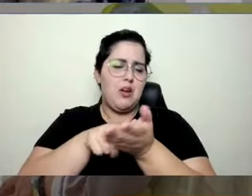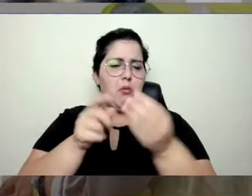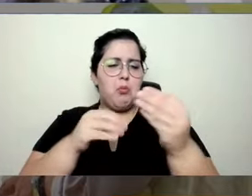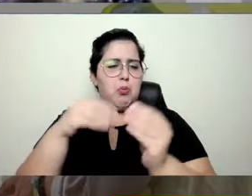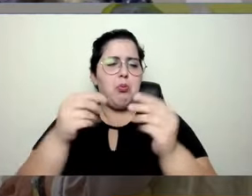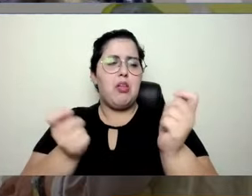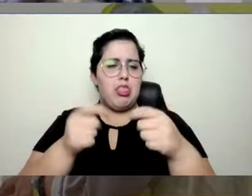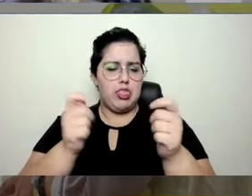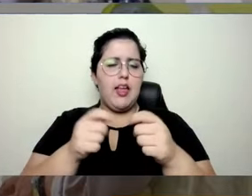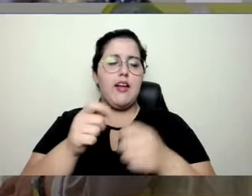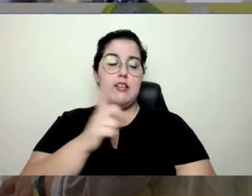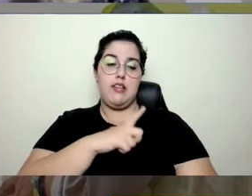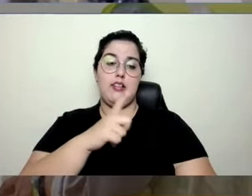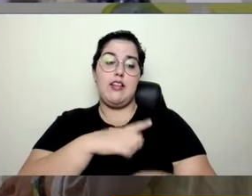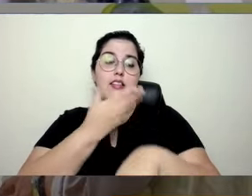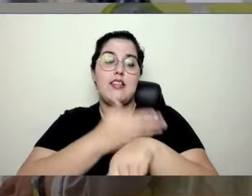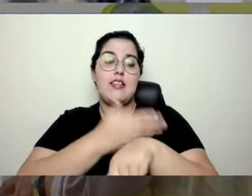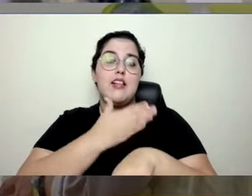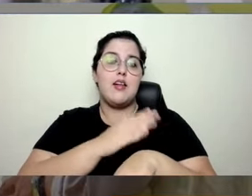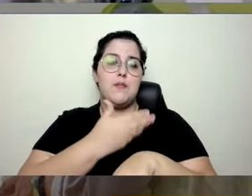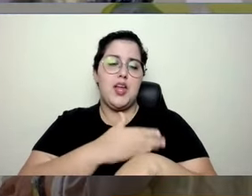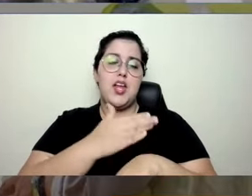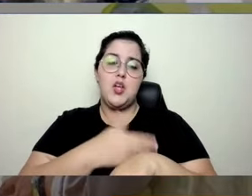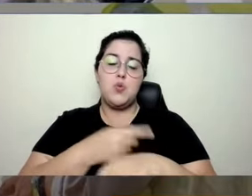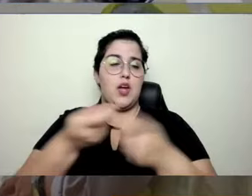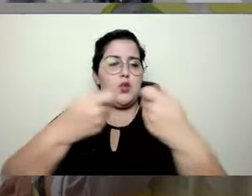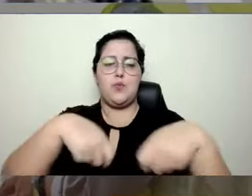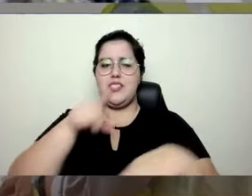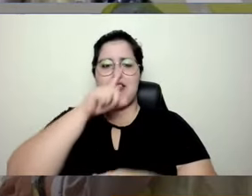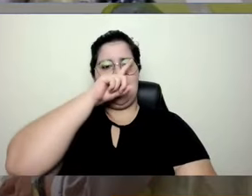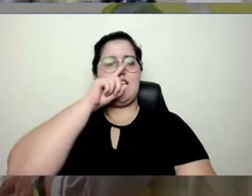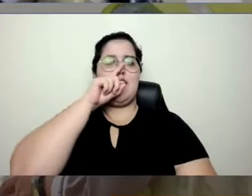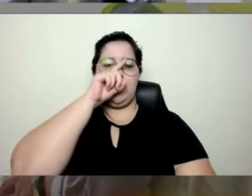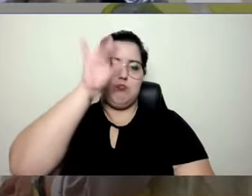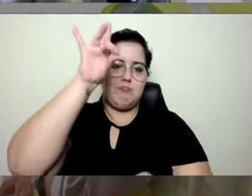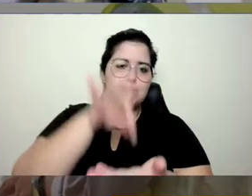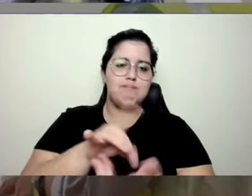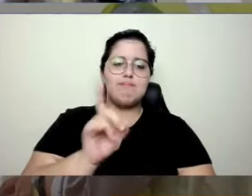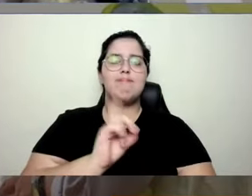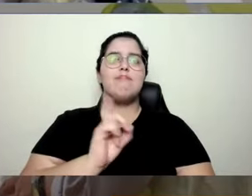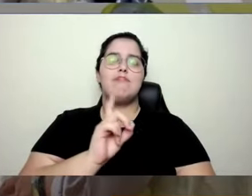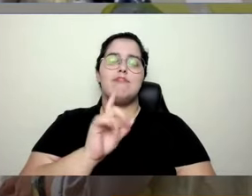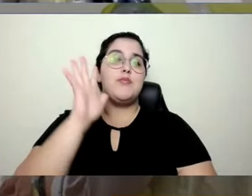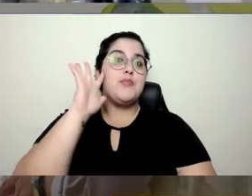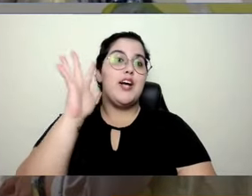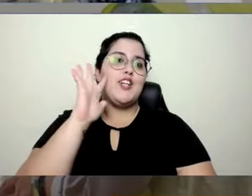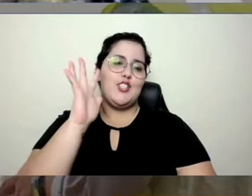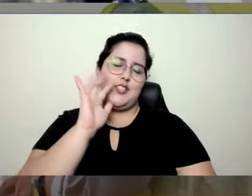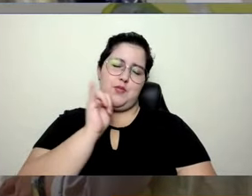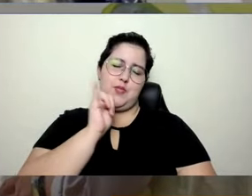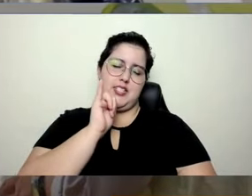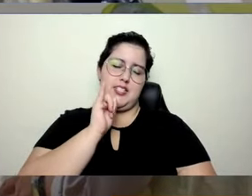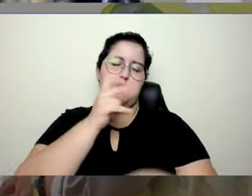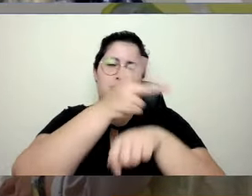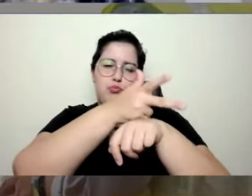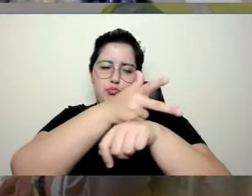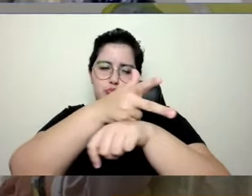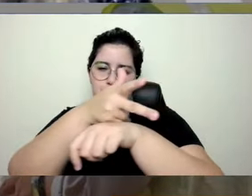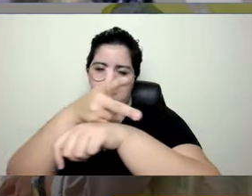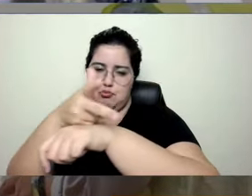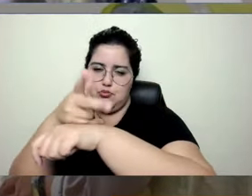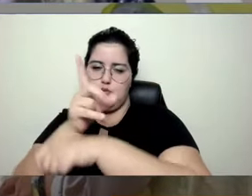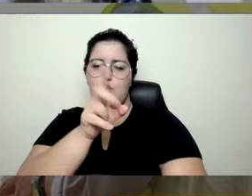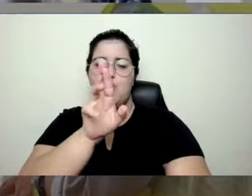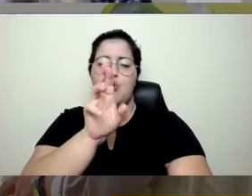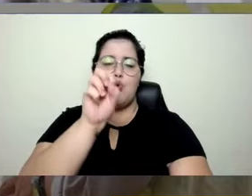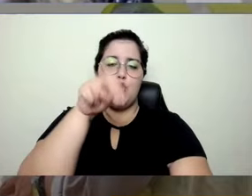ter um treinamento se precisasse expor a risco. Imagina drone indo para o meio de algum lugar remoto, de